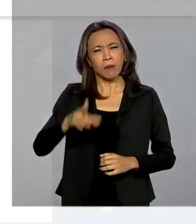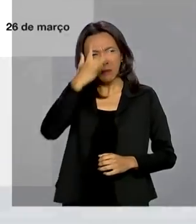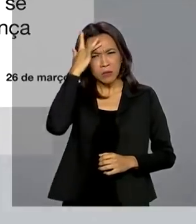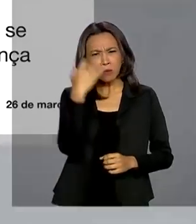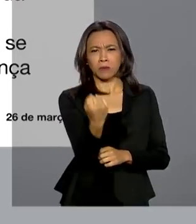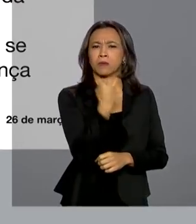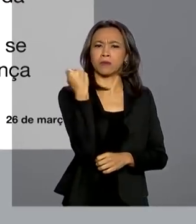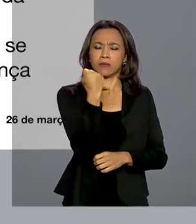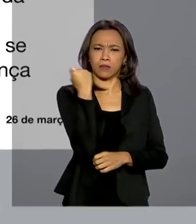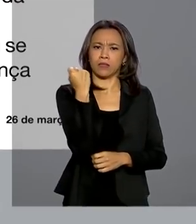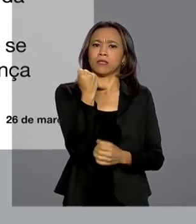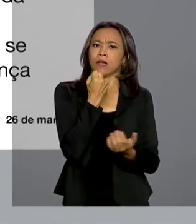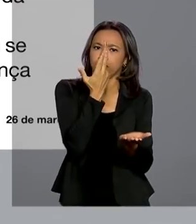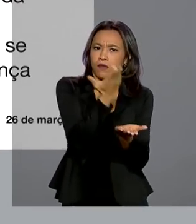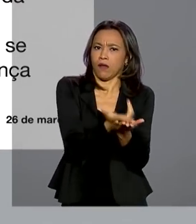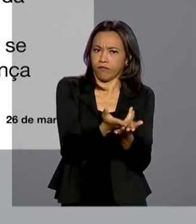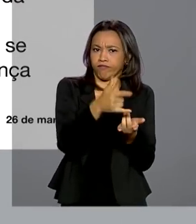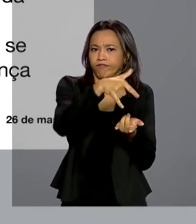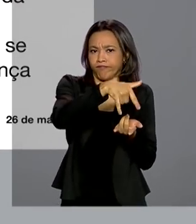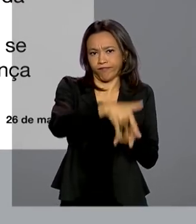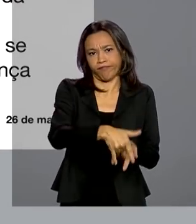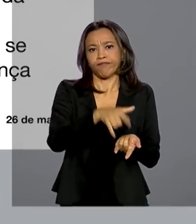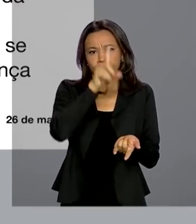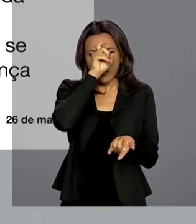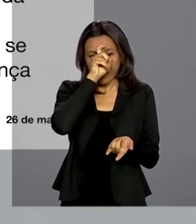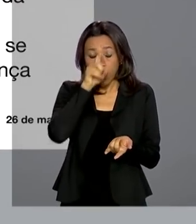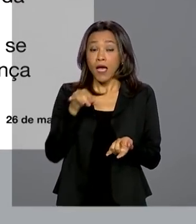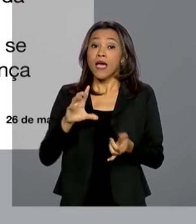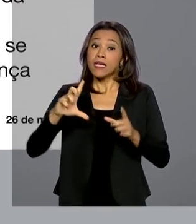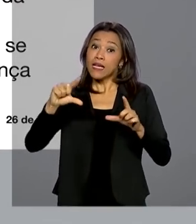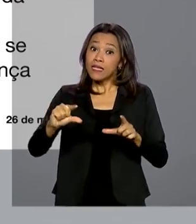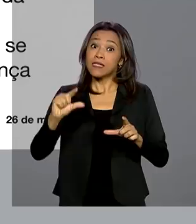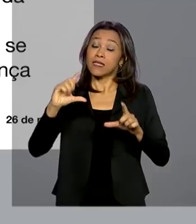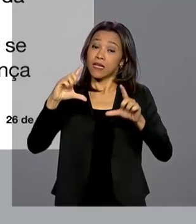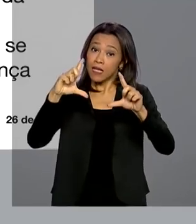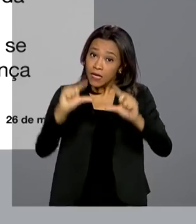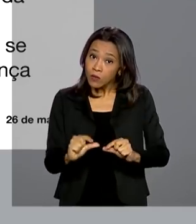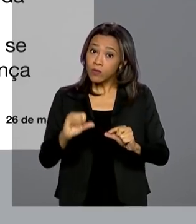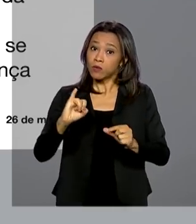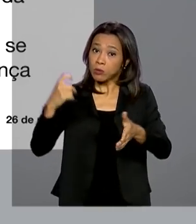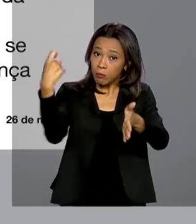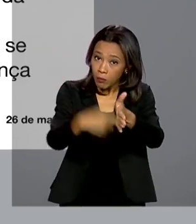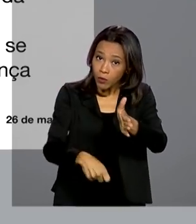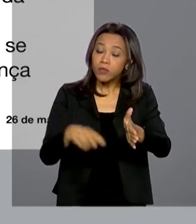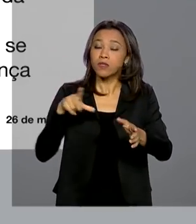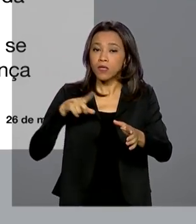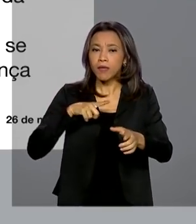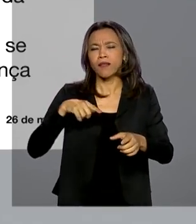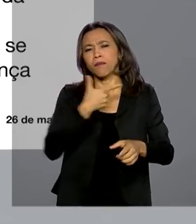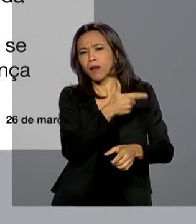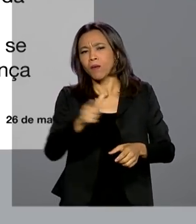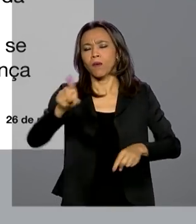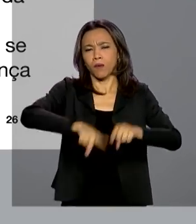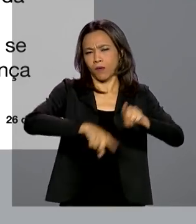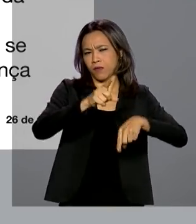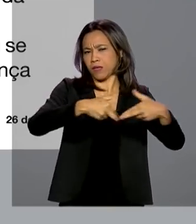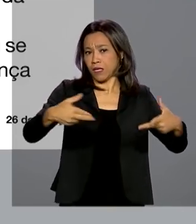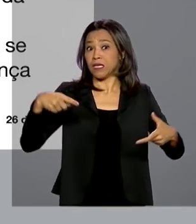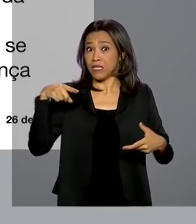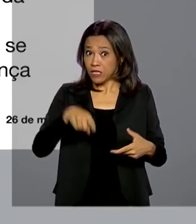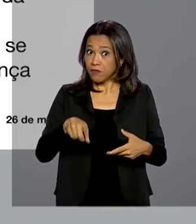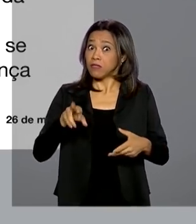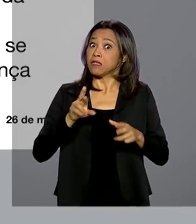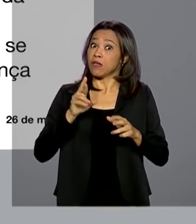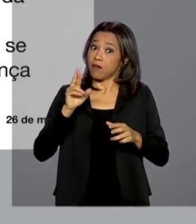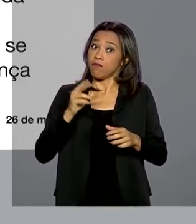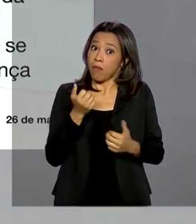presidente Jair Bolsonaro disse que a redução do imposto também se estende a outros produtos e vai fazer toda a diferença na luta do